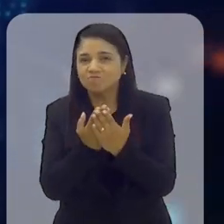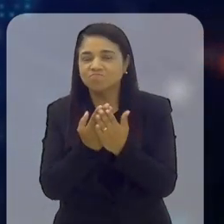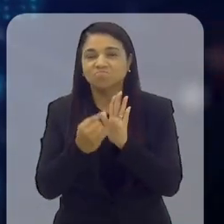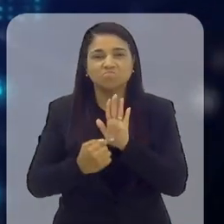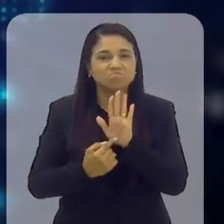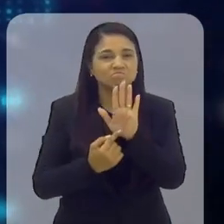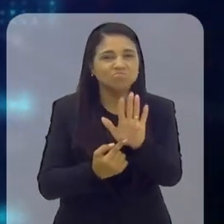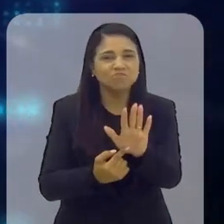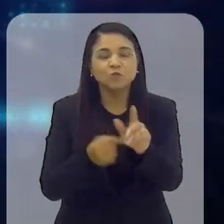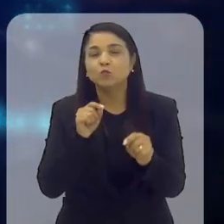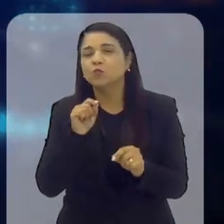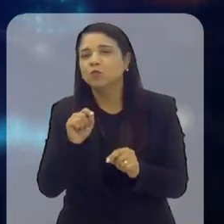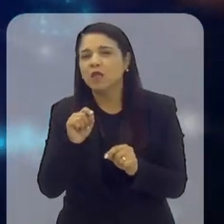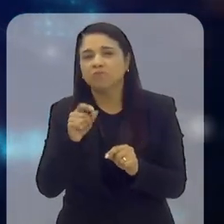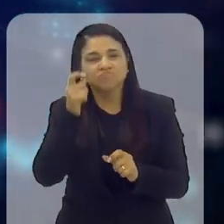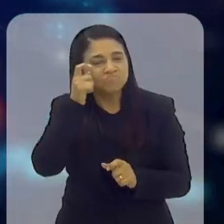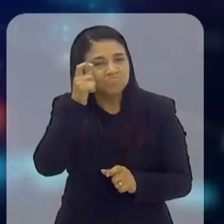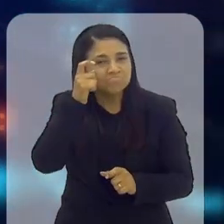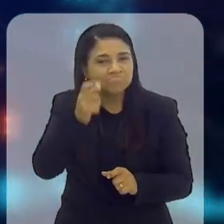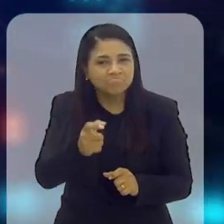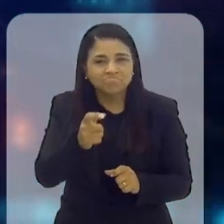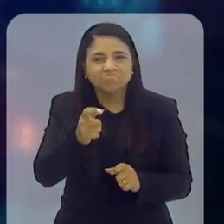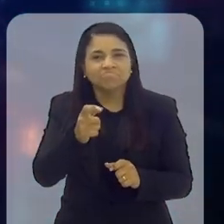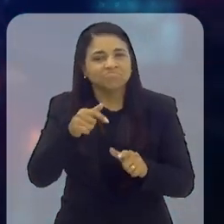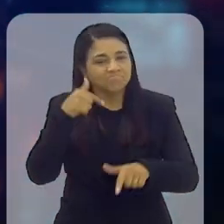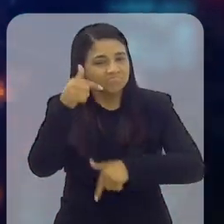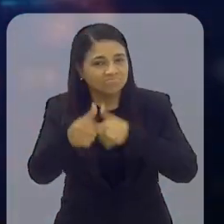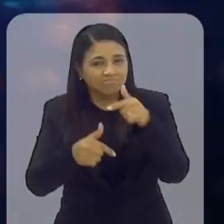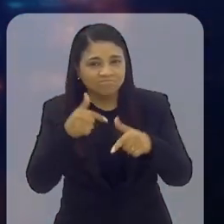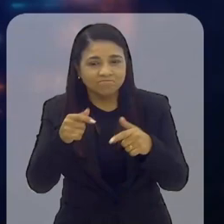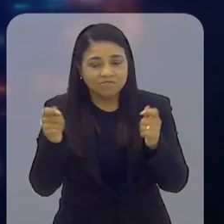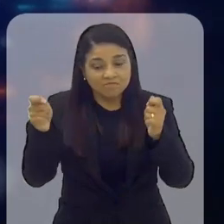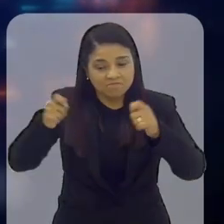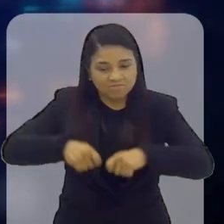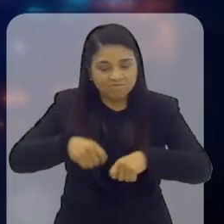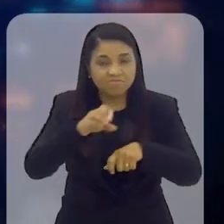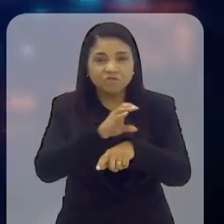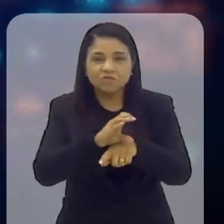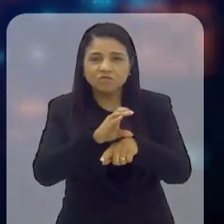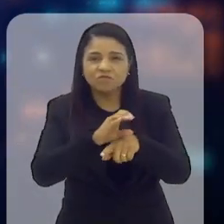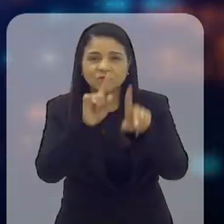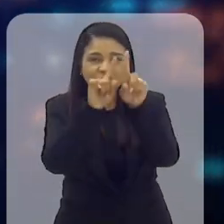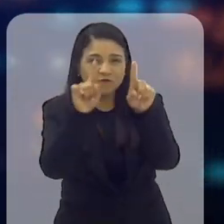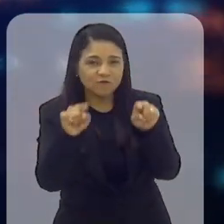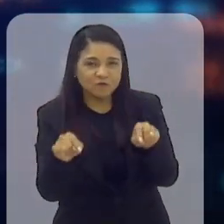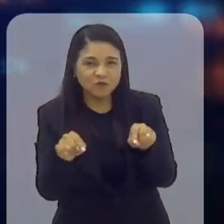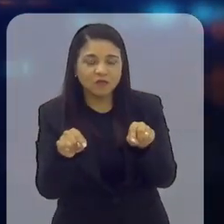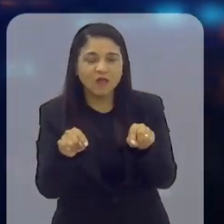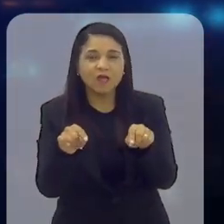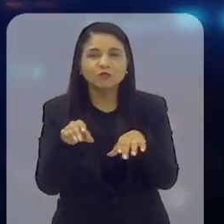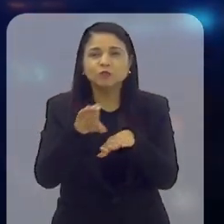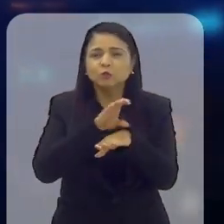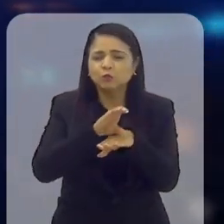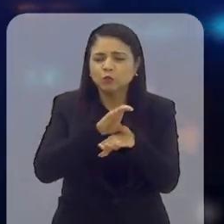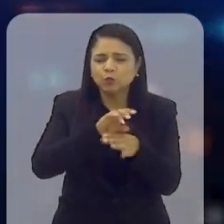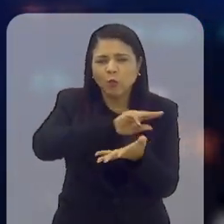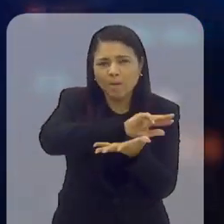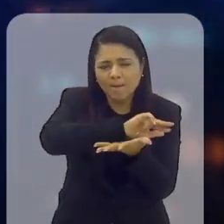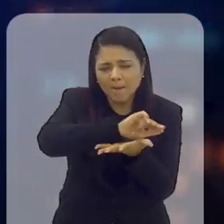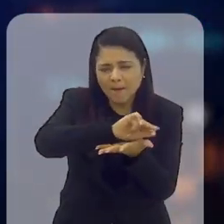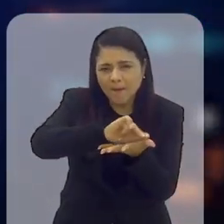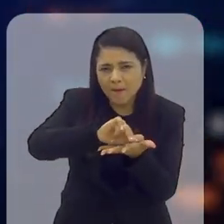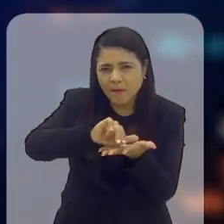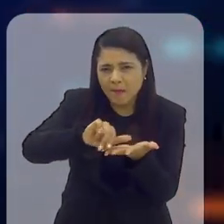é uma escola que tem apresentado frutos muito interessantes na área de capacitação do funcionário,